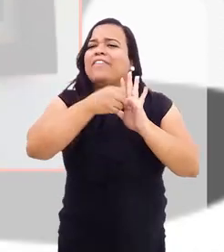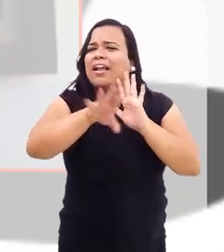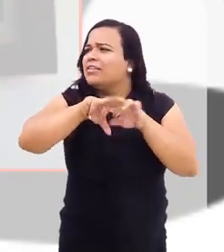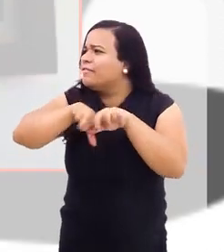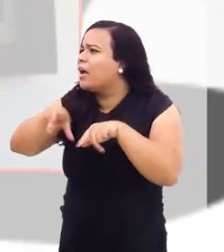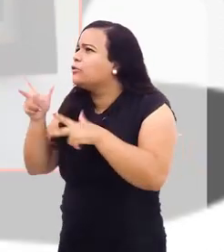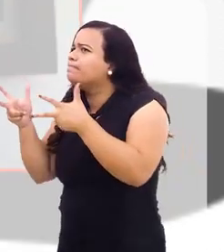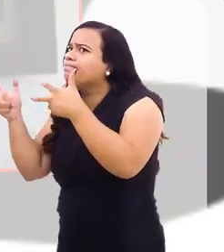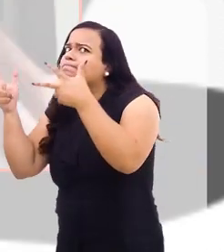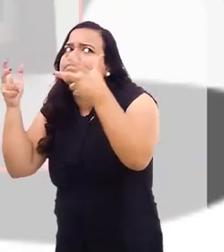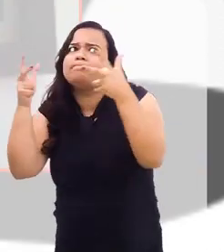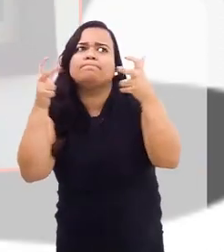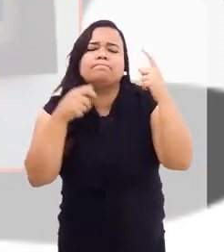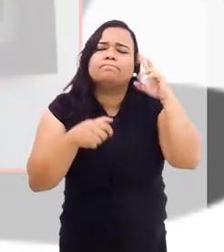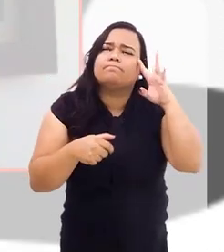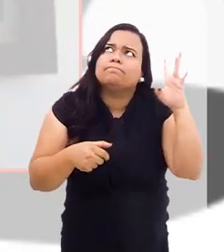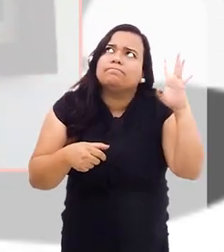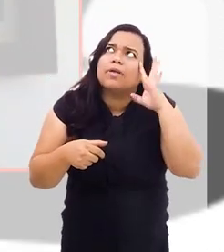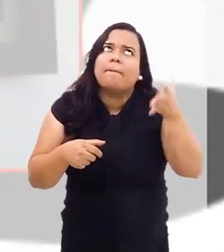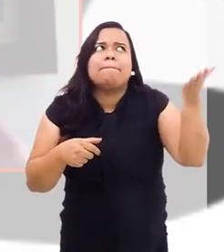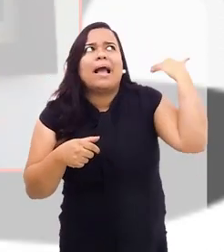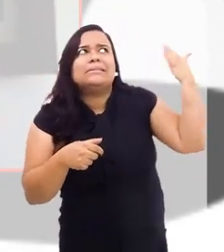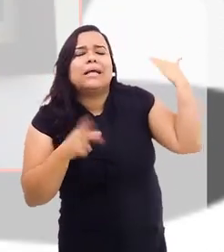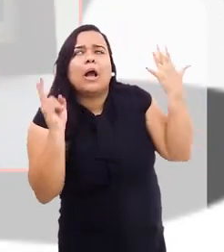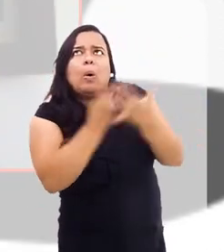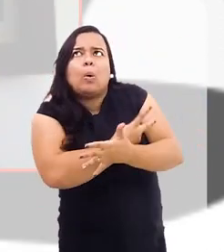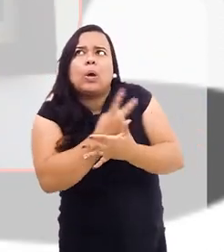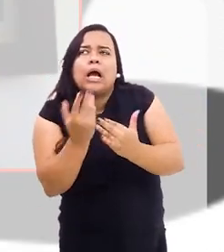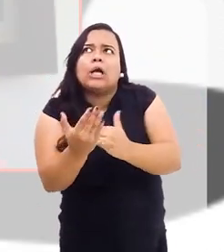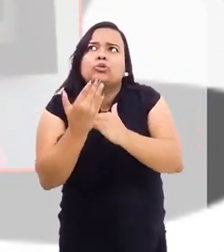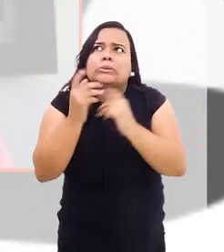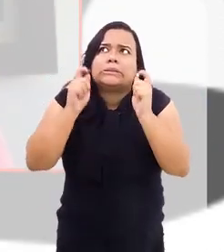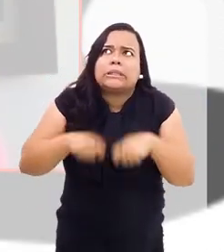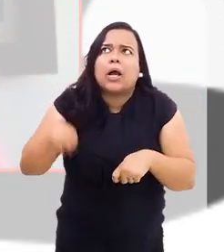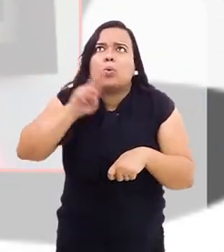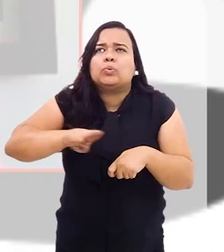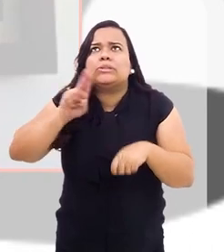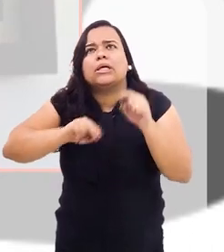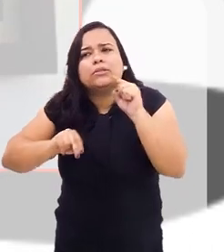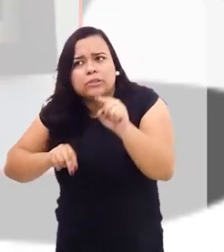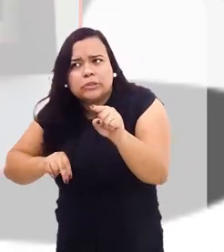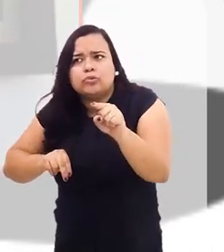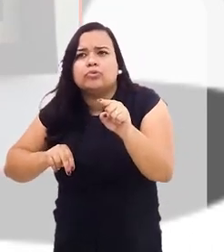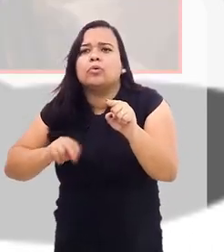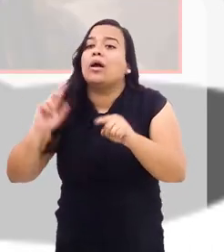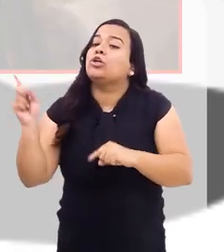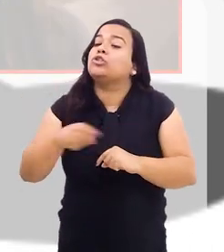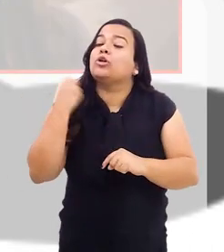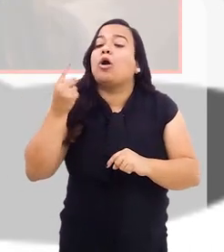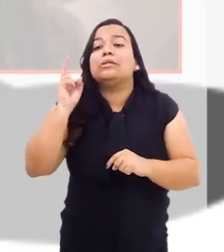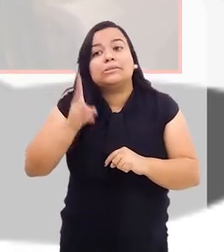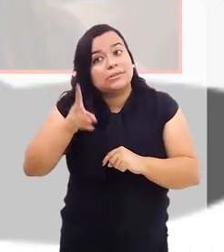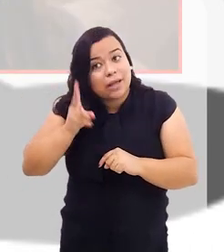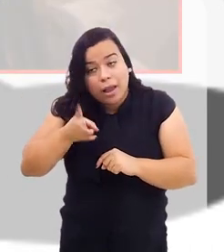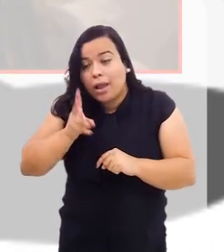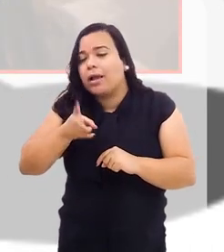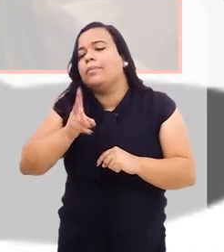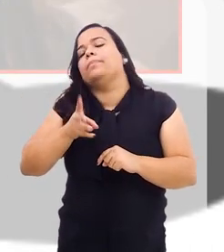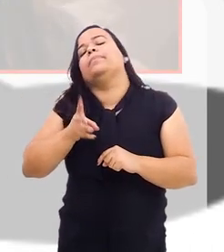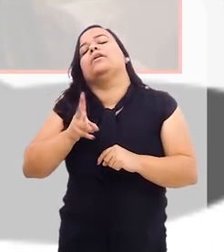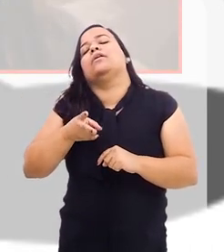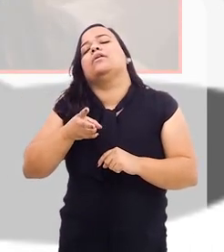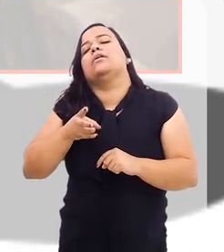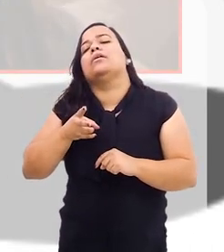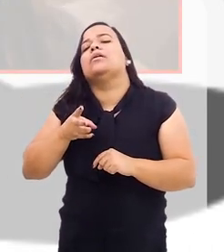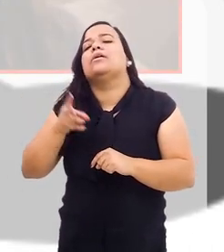histórias passadas, ver se eu tenho alguma coisa aí guardada que possa ser utilizada. E a gente está sempre revisitando